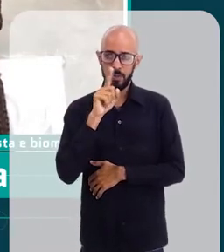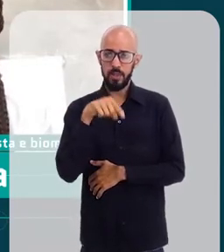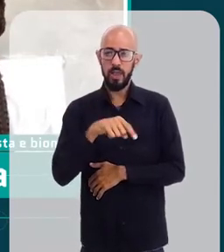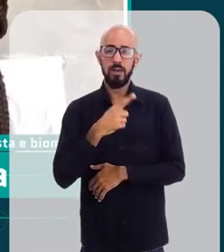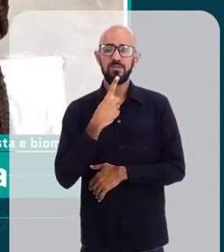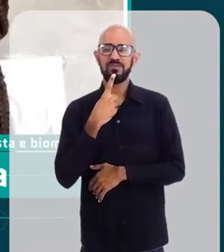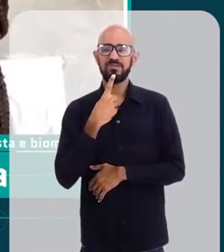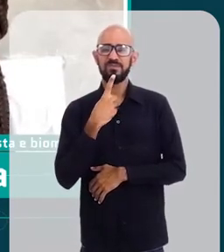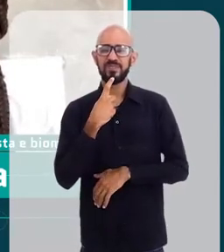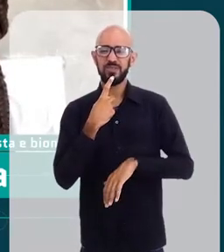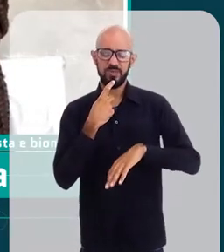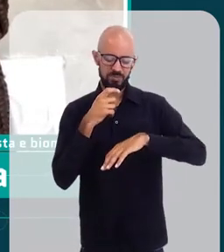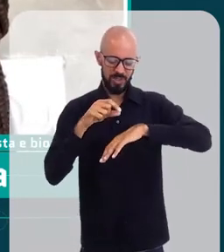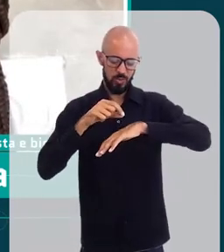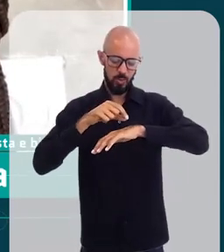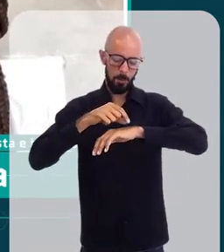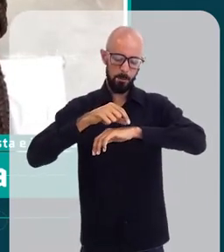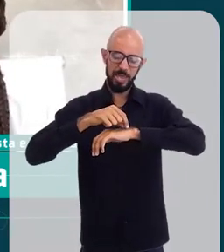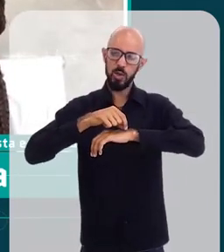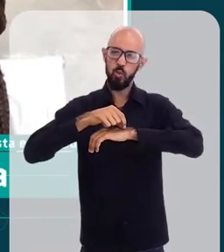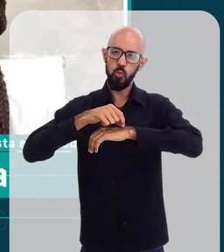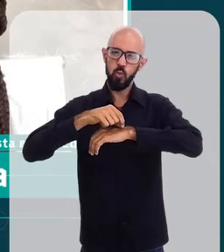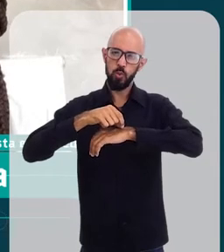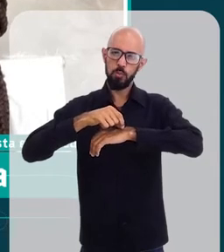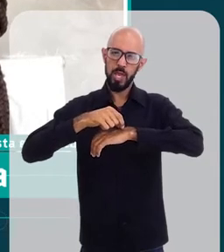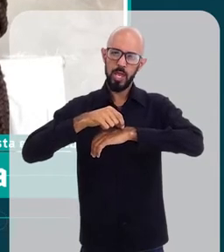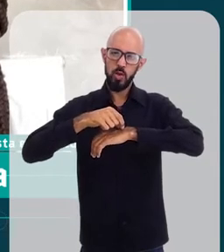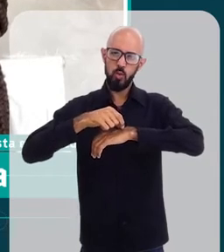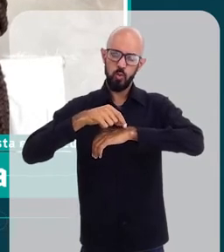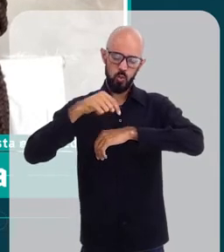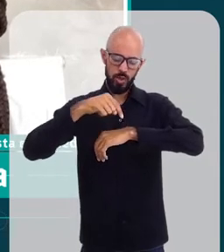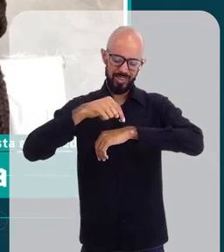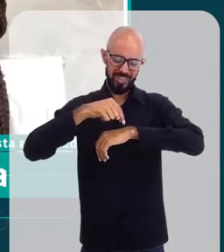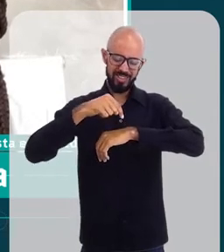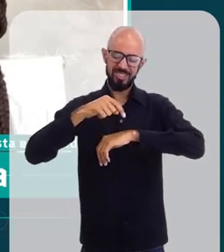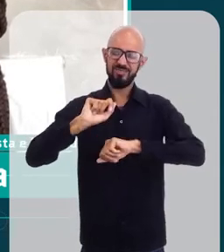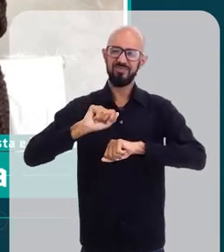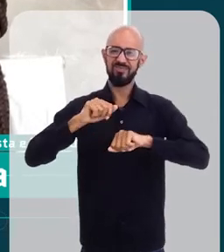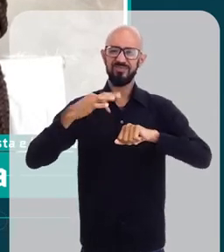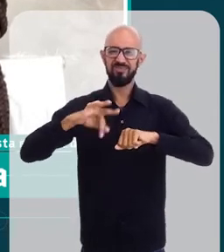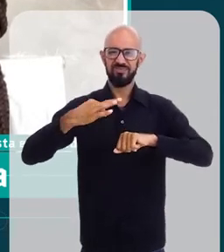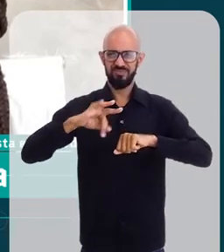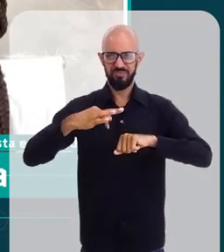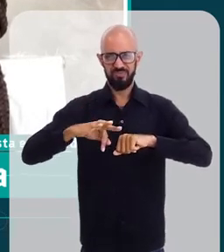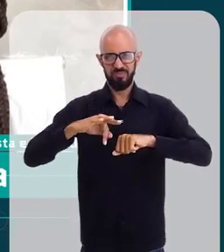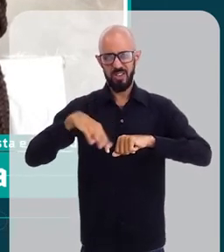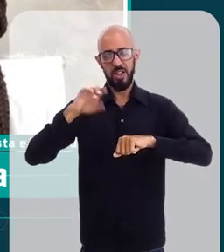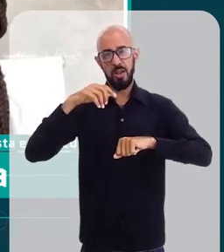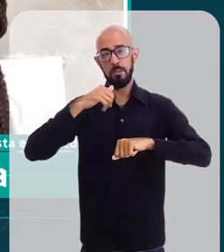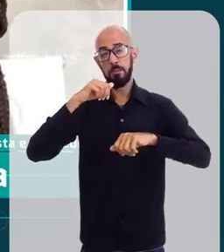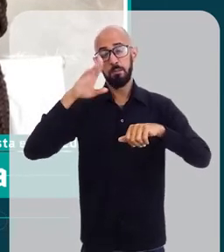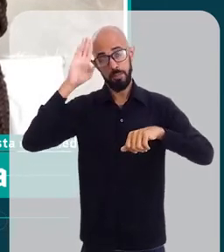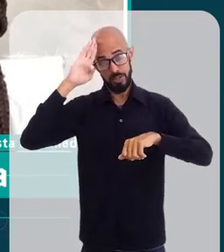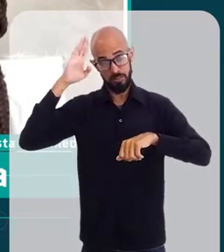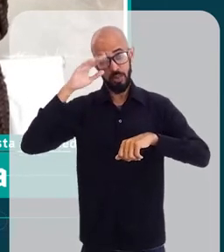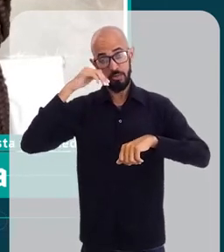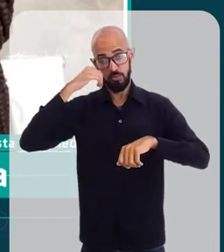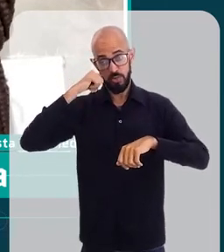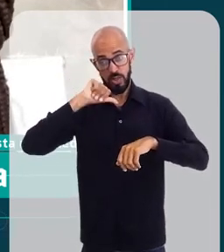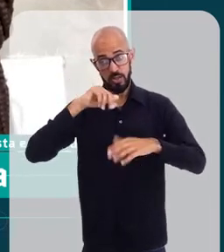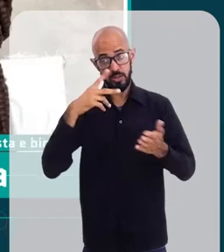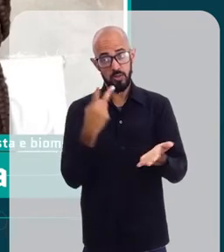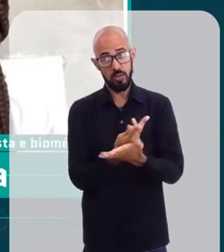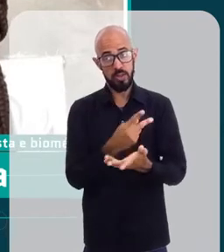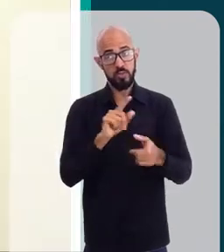no folículo piloso, no pelo, que é muito comum as mulheres chegarem com uma queixa, principalmente